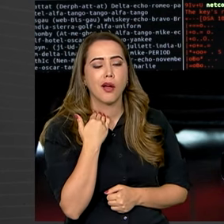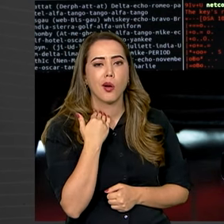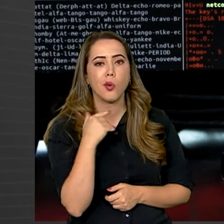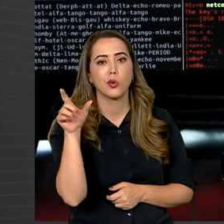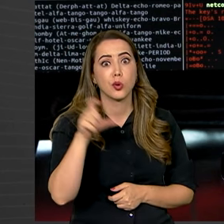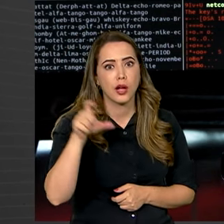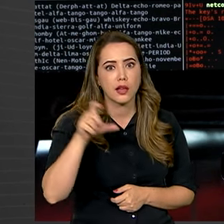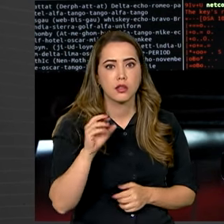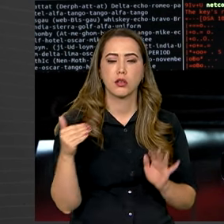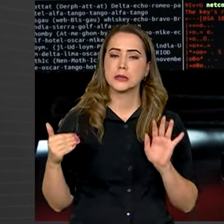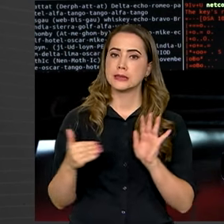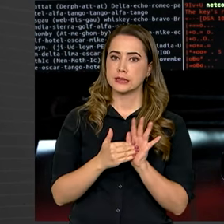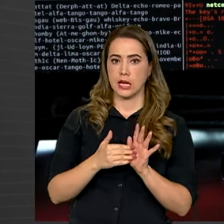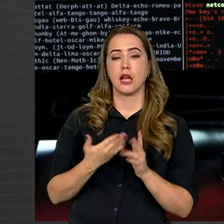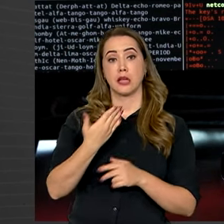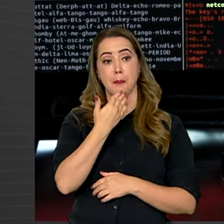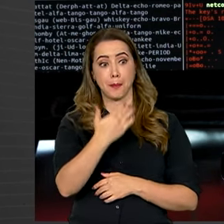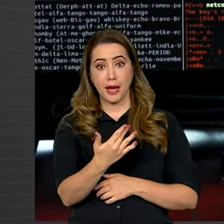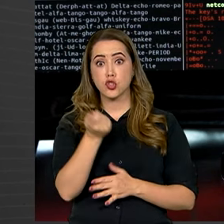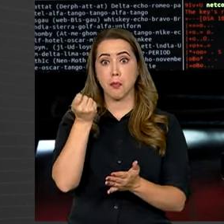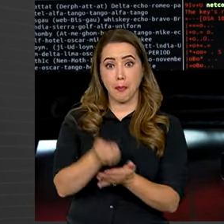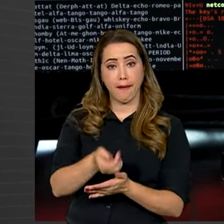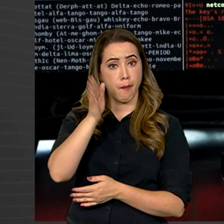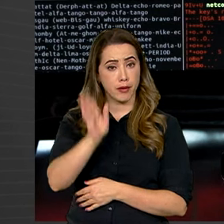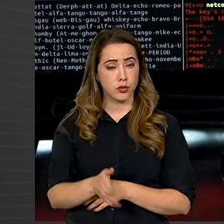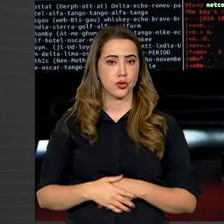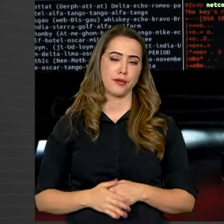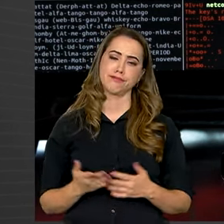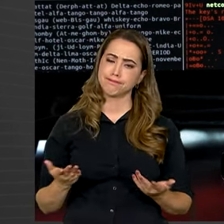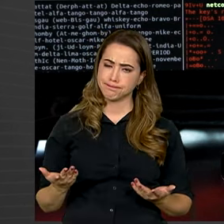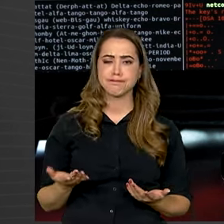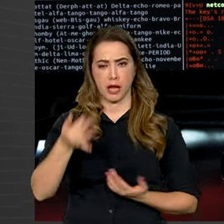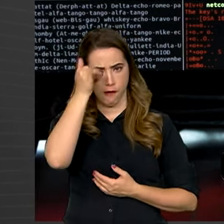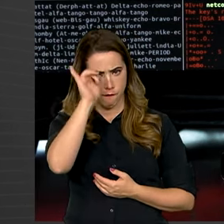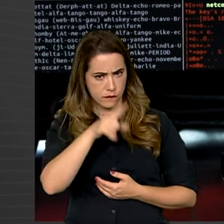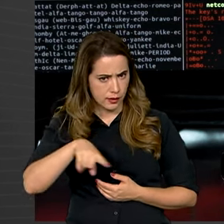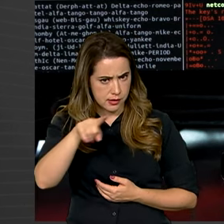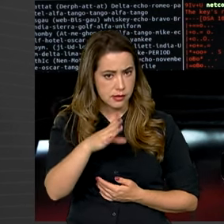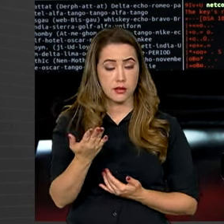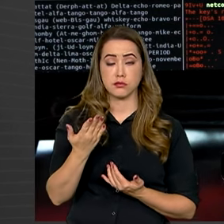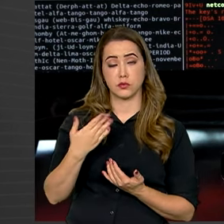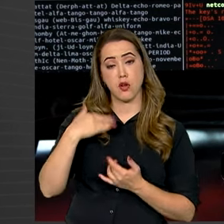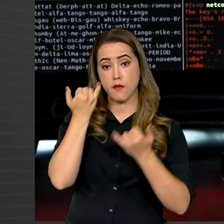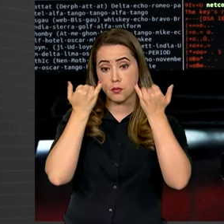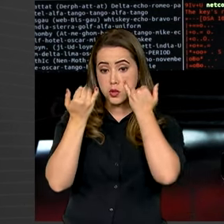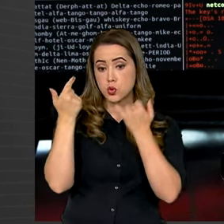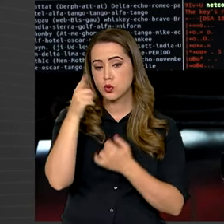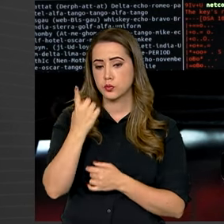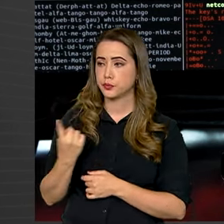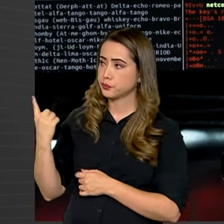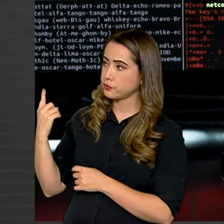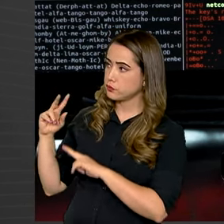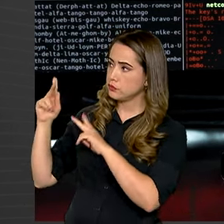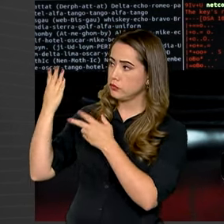de crédito ou até mesmo para fazer um depósito. Para mais informações sobre fraudes digitais, acesse o site da Agência